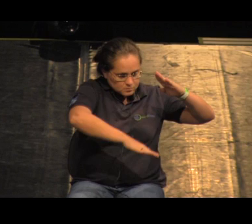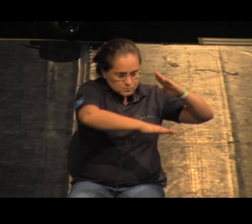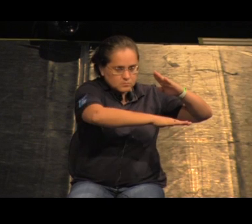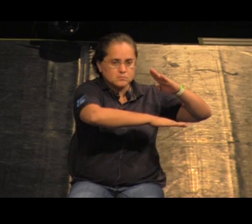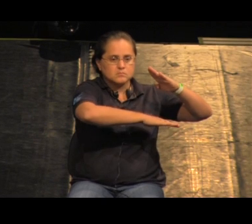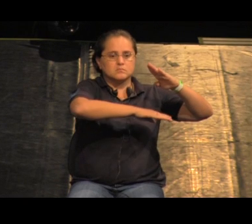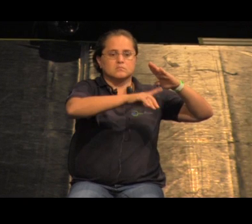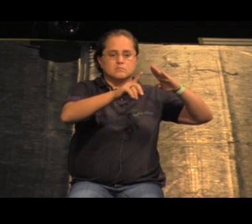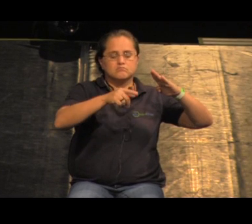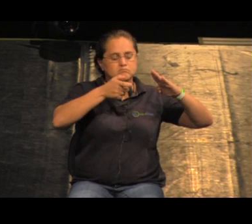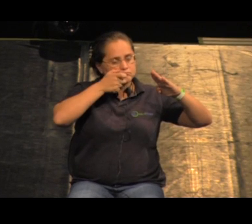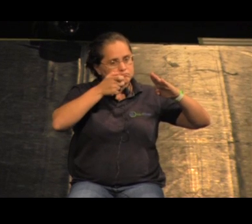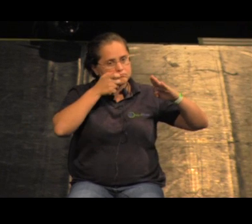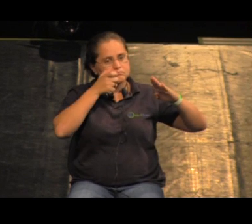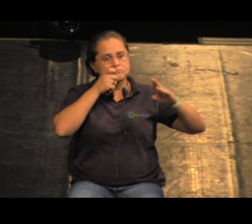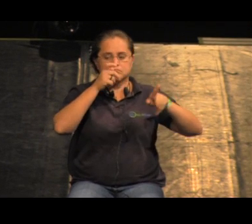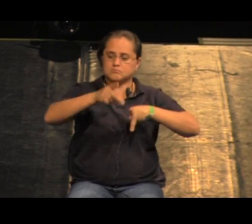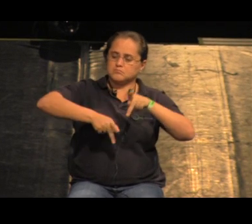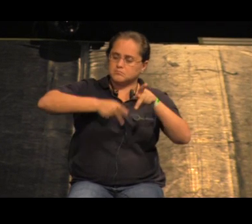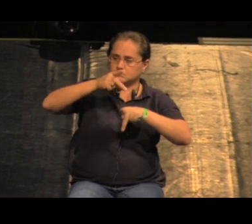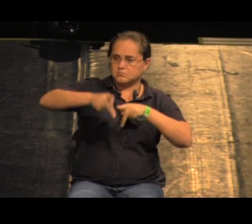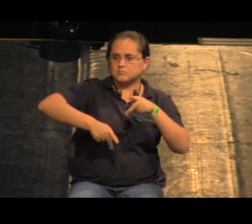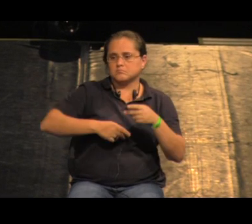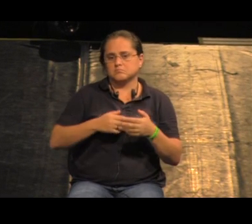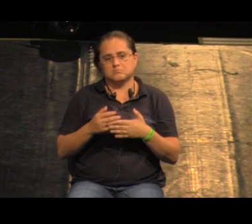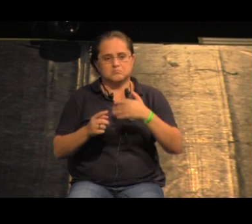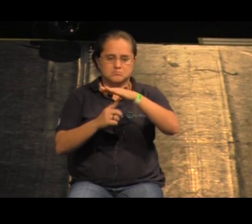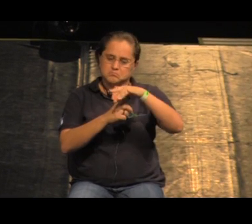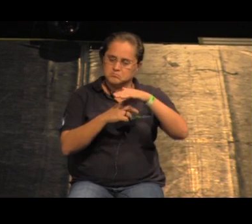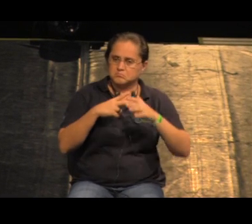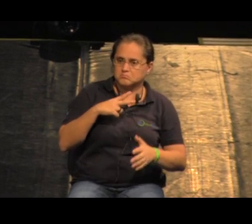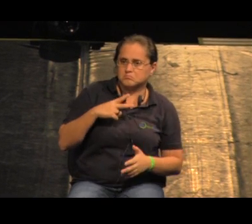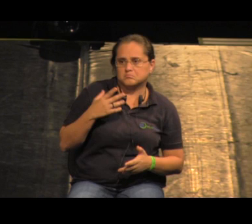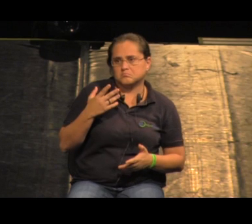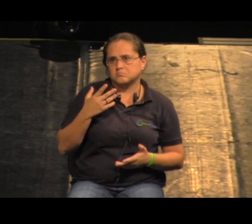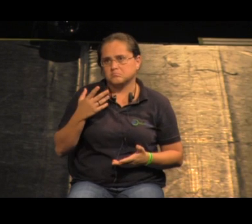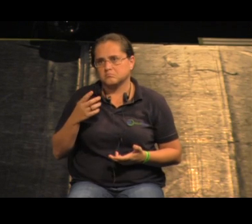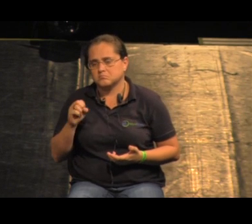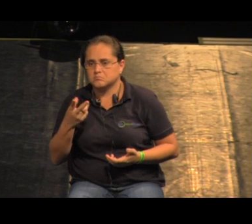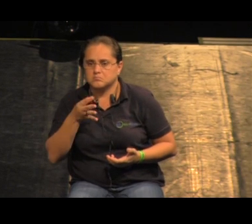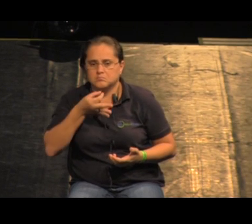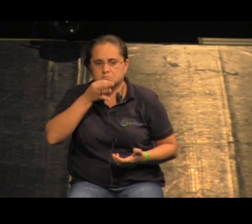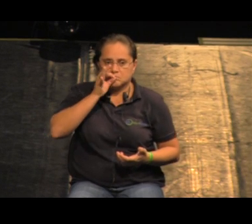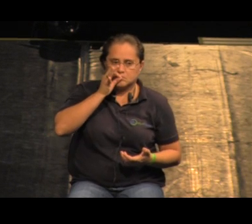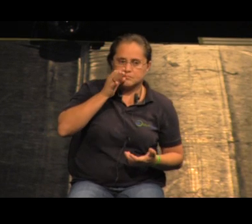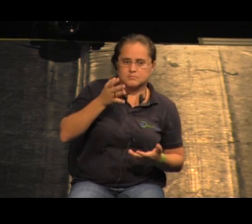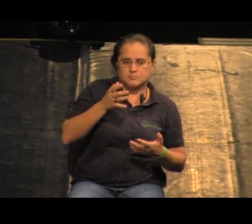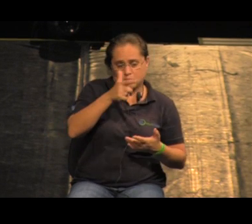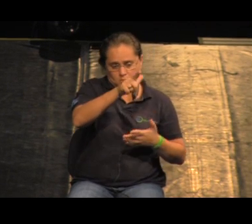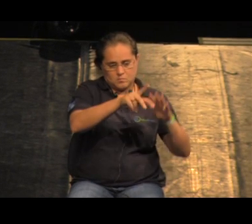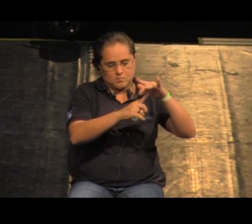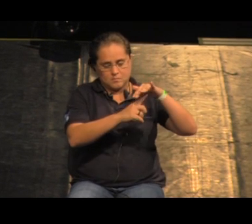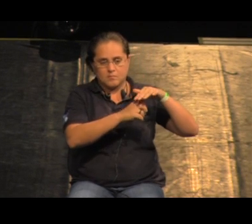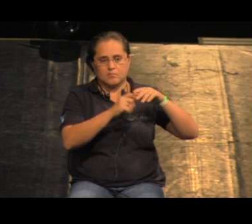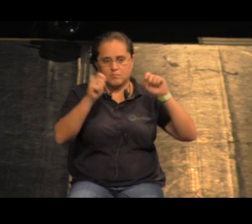de interesse público. Mesmo que parte do uso fosse privado, um café, o outro é um equipamento público,